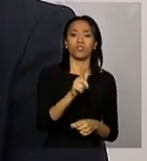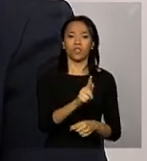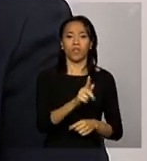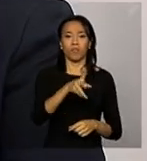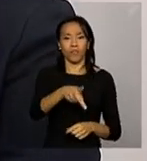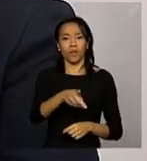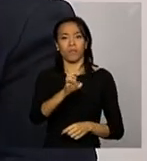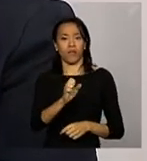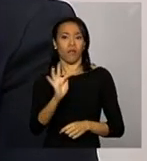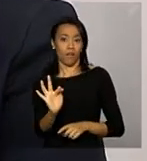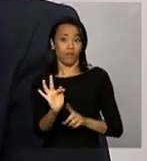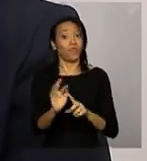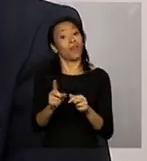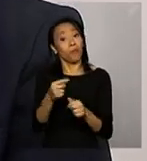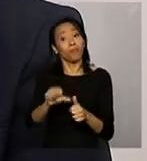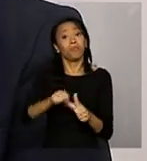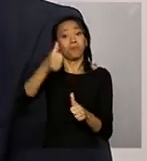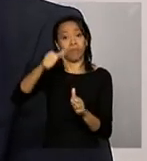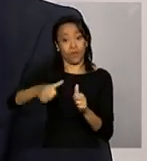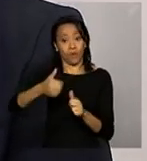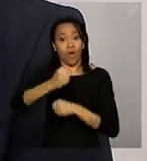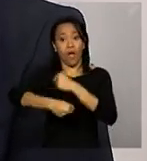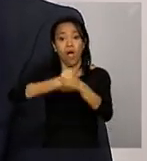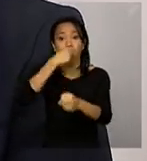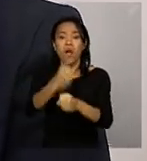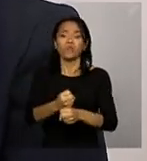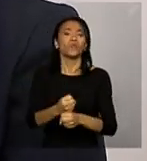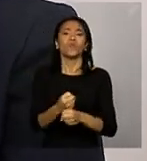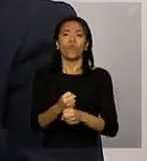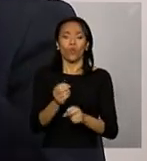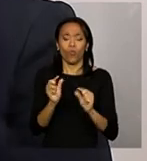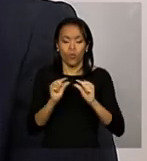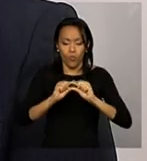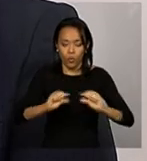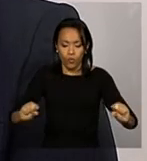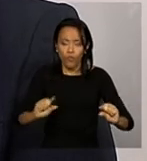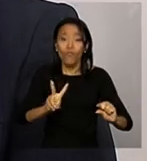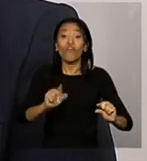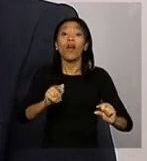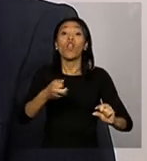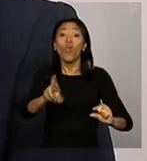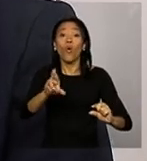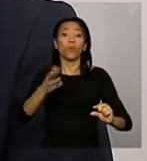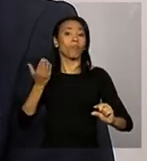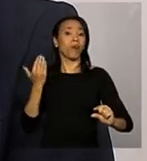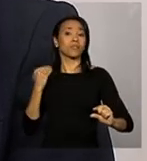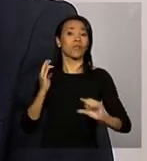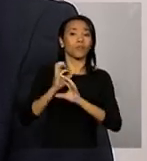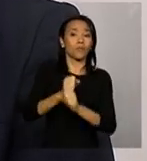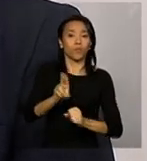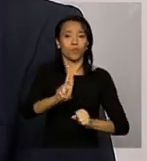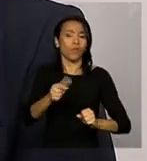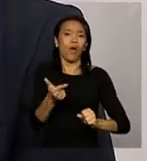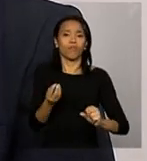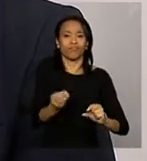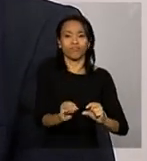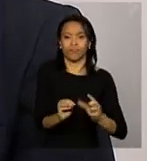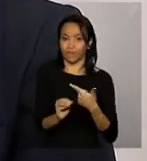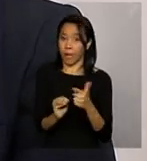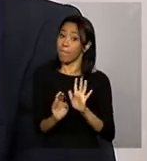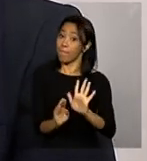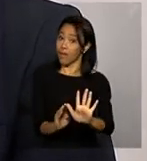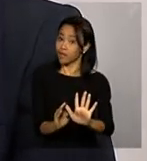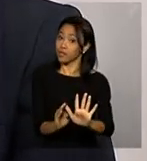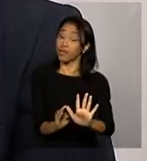ressalva que como é o primeiro ano, ele não tem o campo de valores reprogramados e exercícios anteriores. Contudo, tem que fazer uma ressalva.